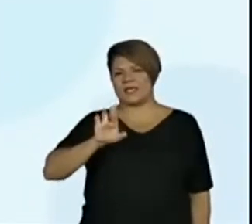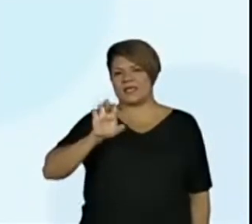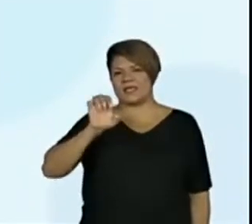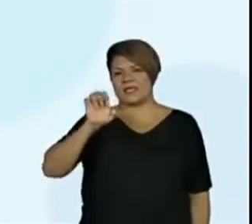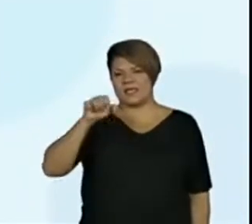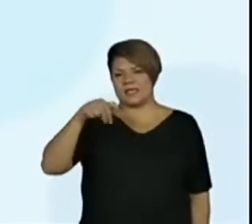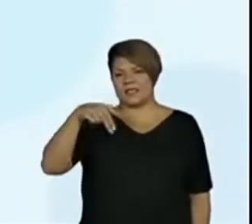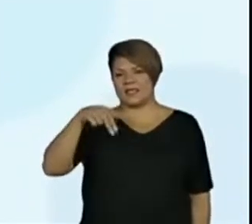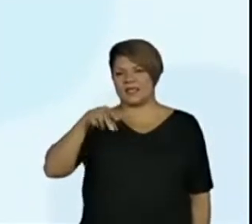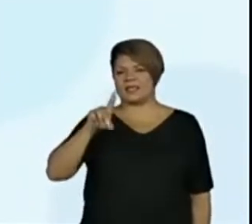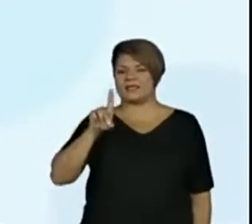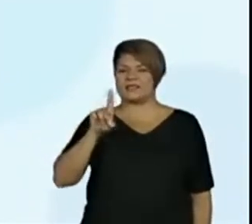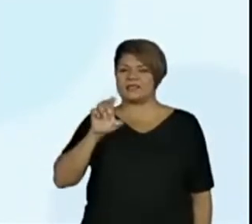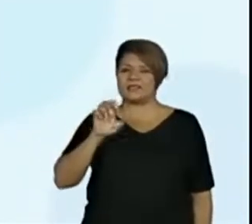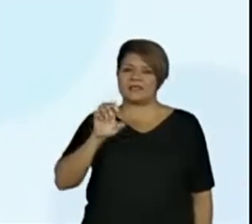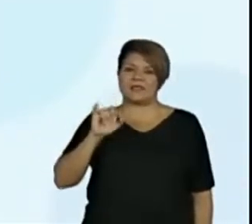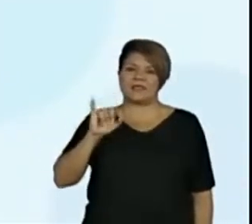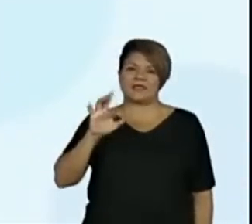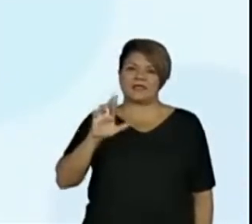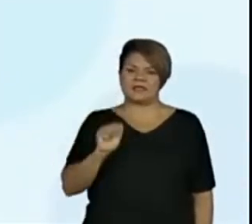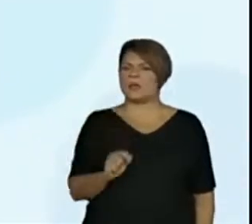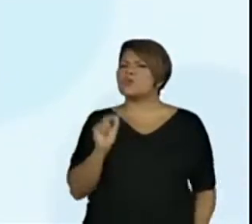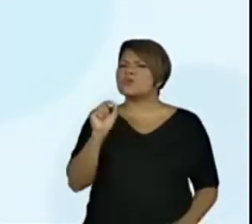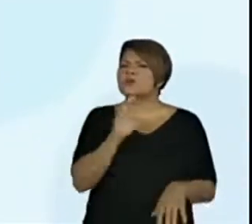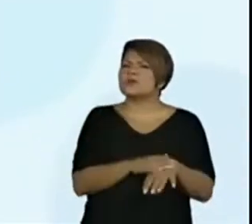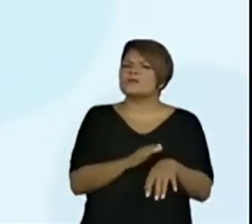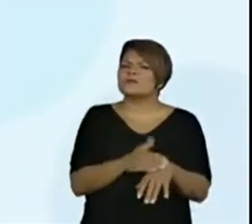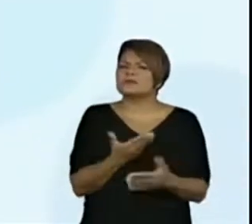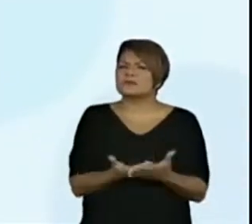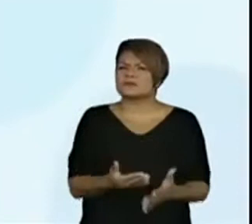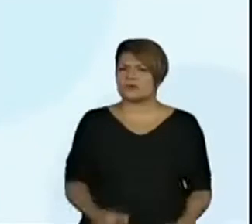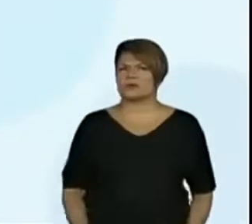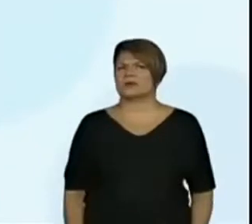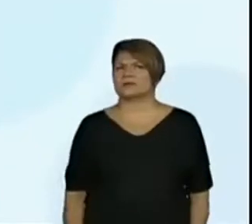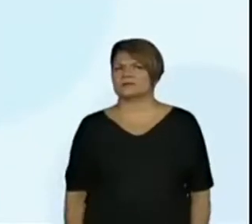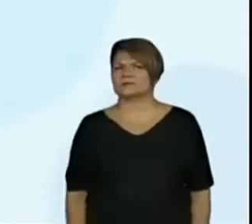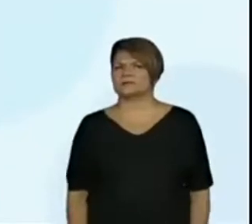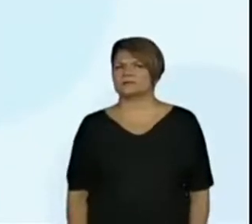merendeira. E o que a merendeira faz na escola? Olha lá.